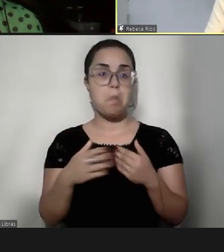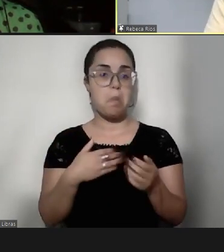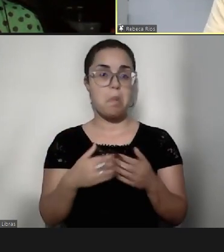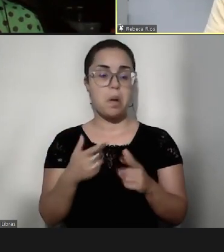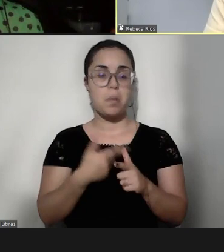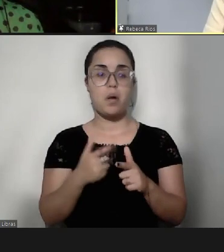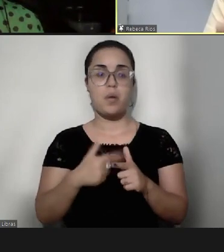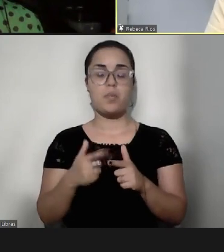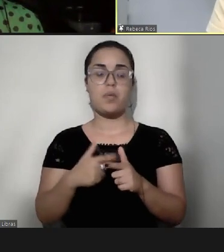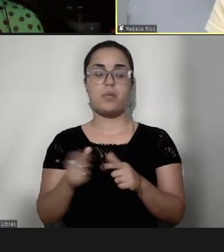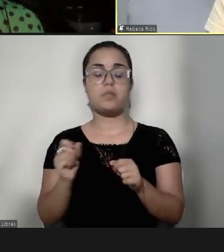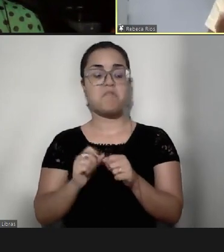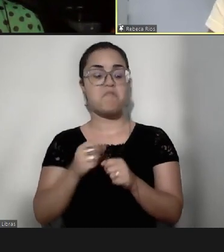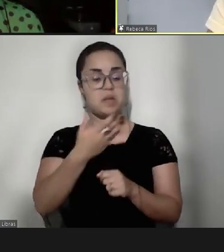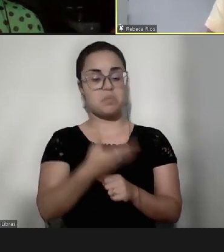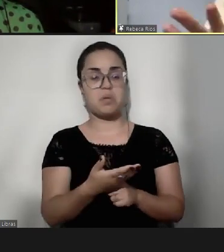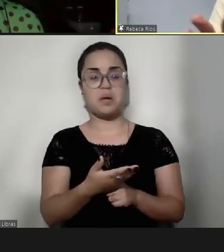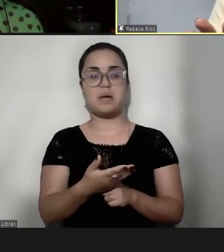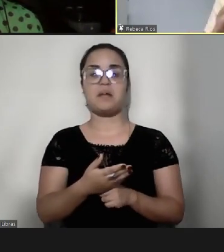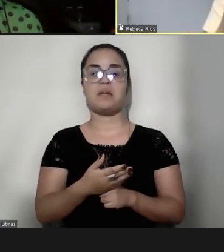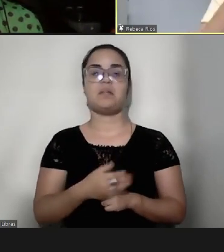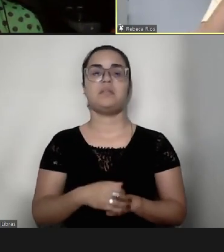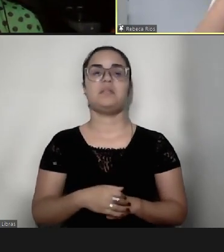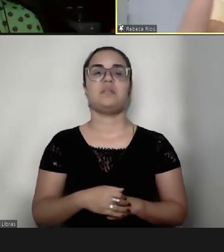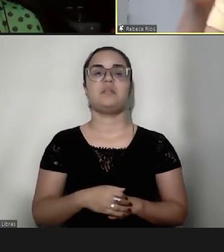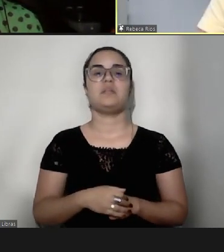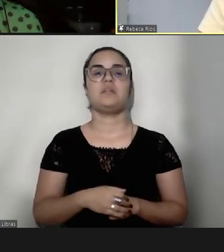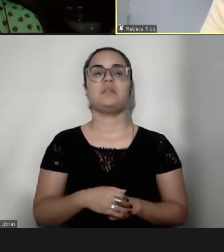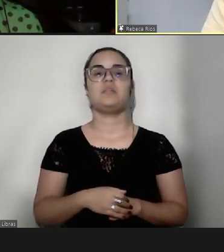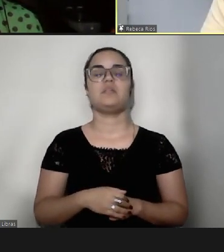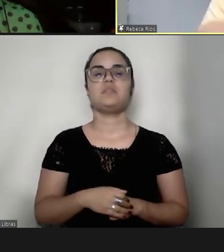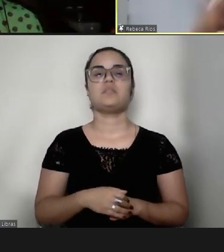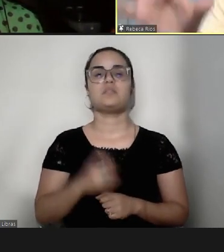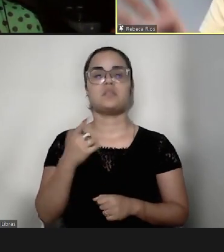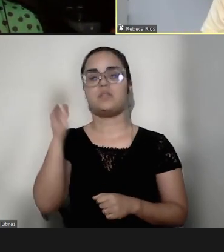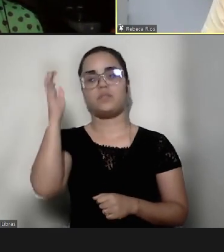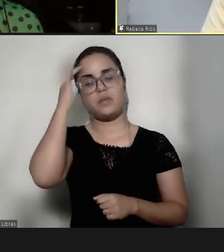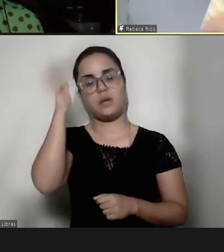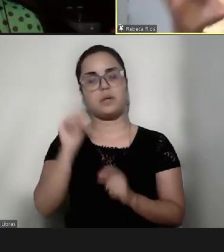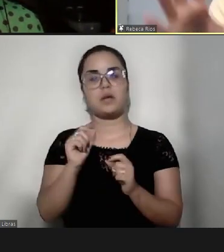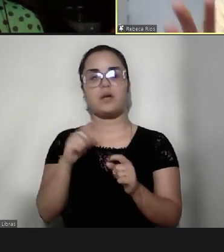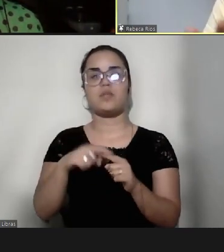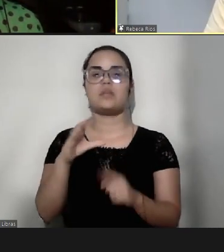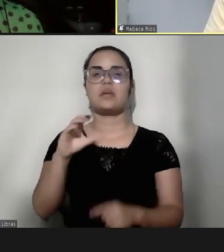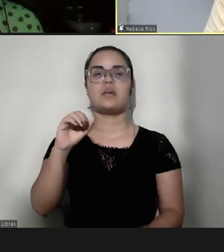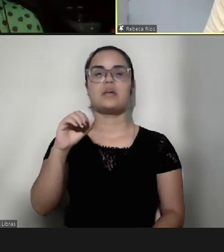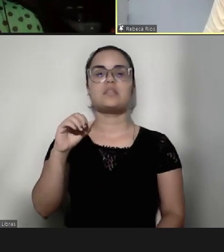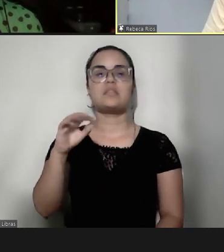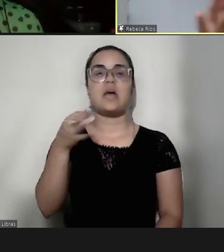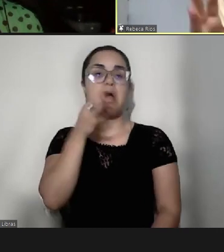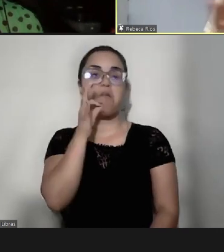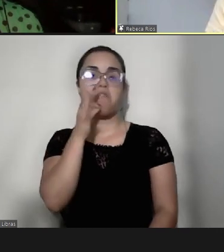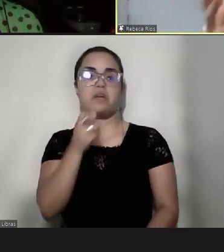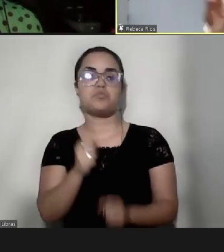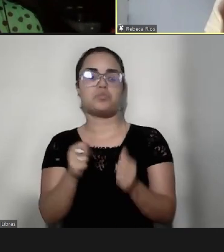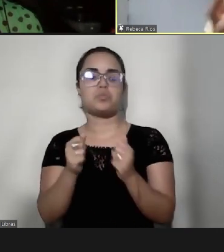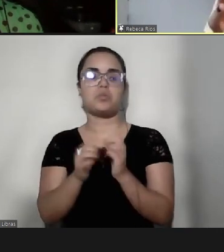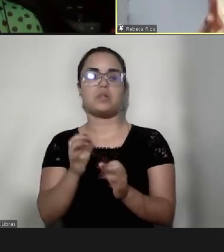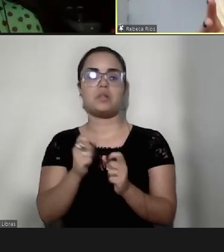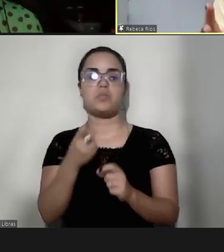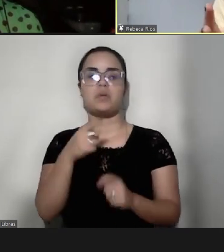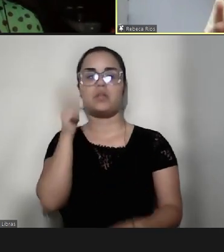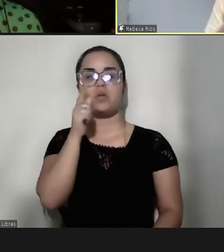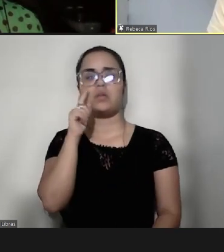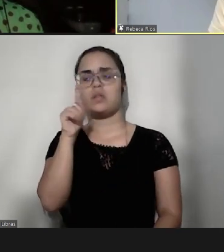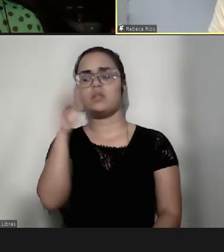bullies que fazem com ele, assim, ah, você não vai brincar, você é café com leite, porque você não consegue, ele nem entende